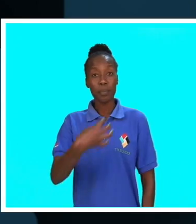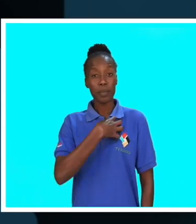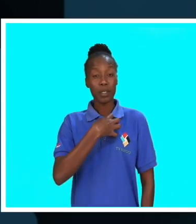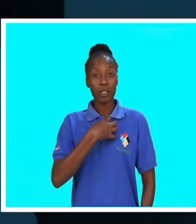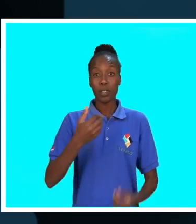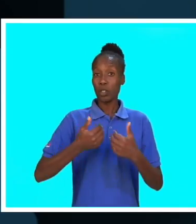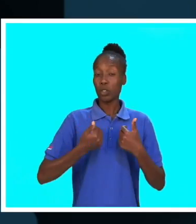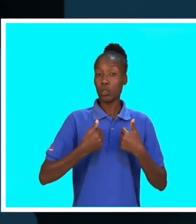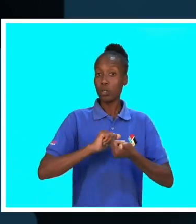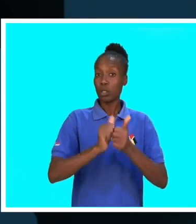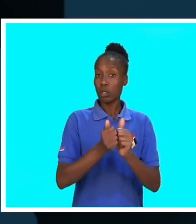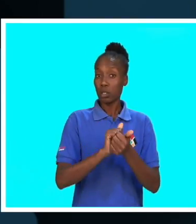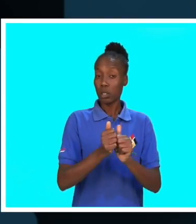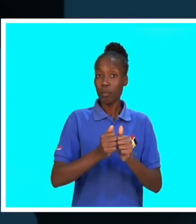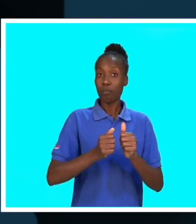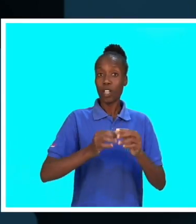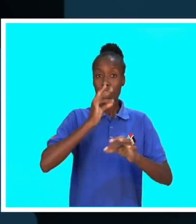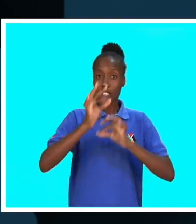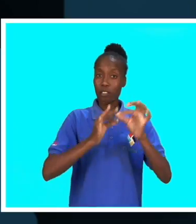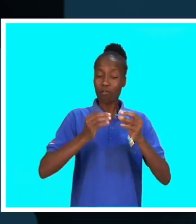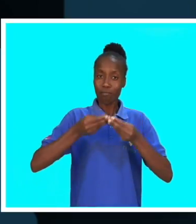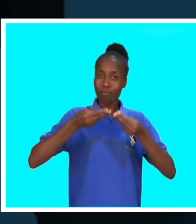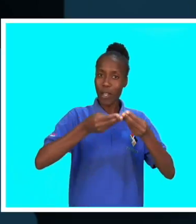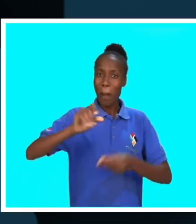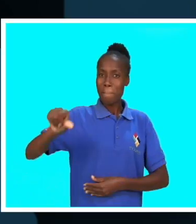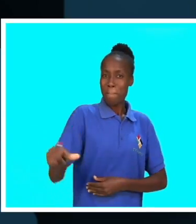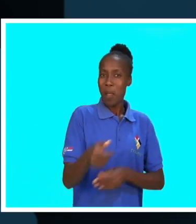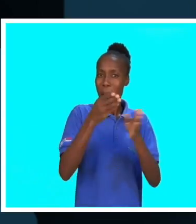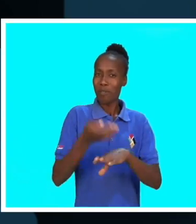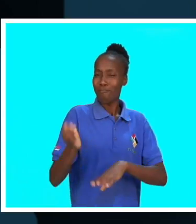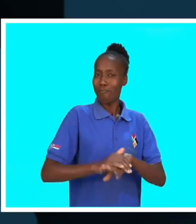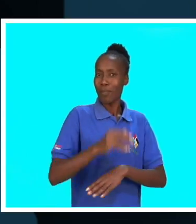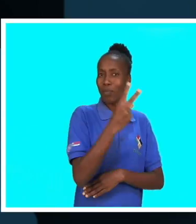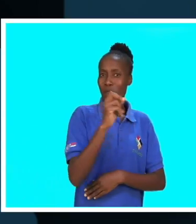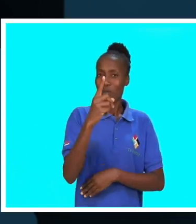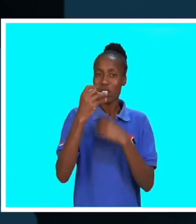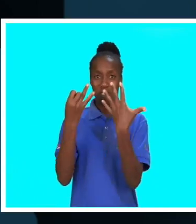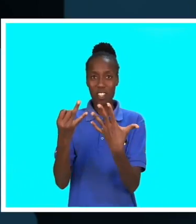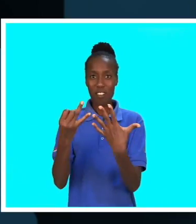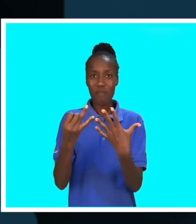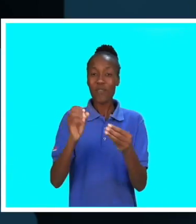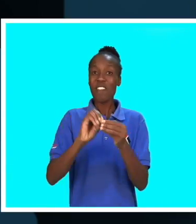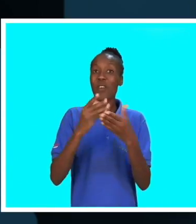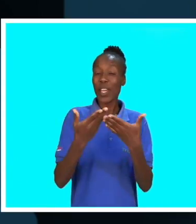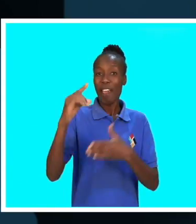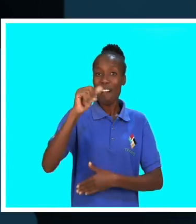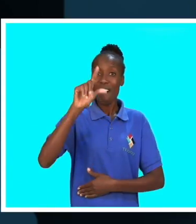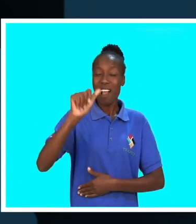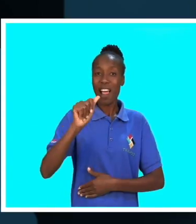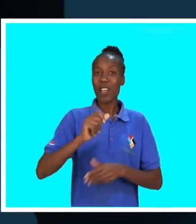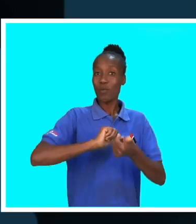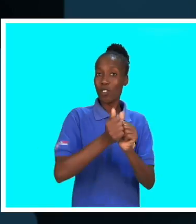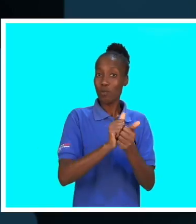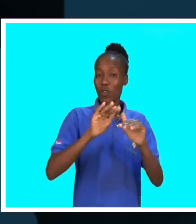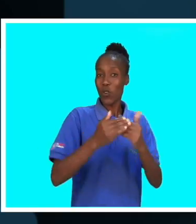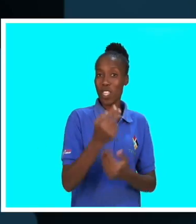O Ministério da Juventude do Desporto vai premiar os melhores atletas de 2017 na Gala do Desporto, que